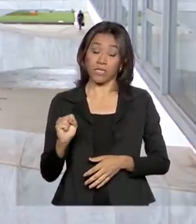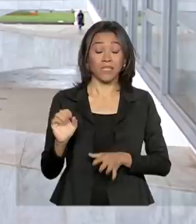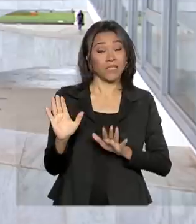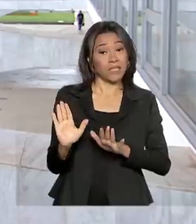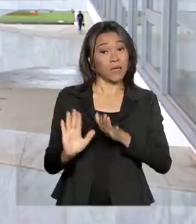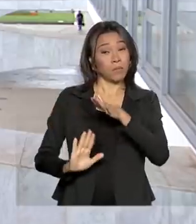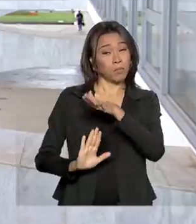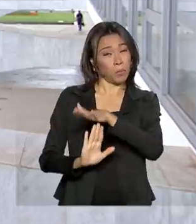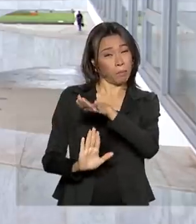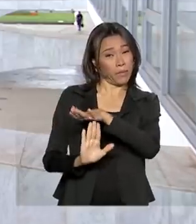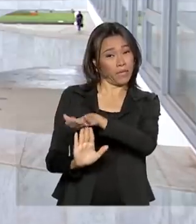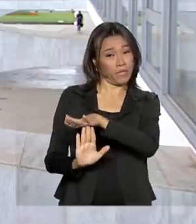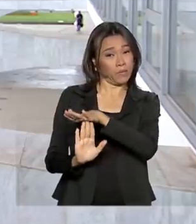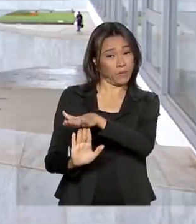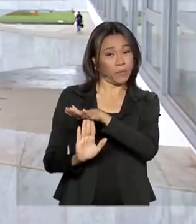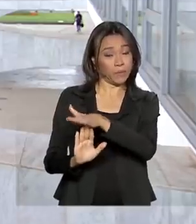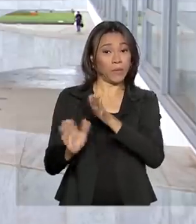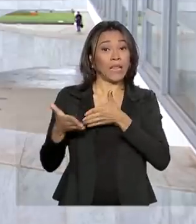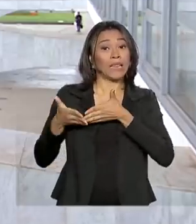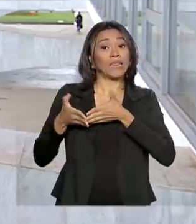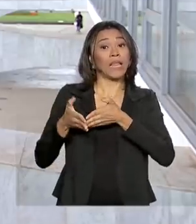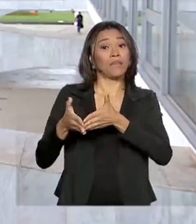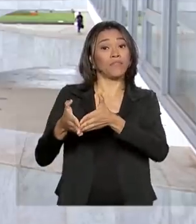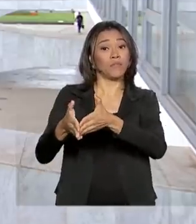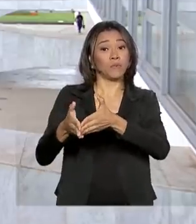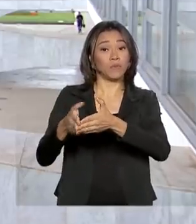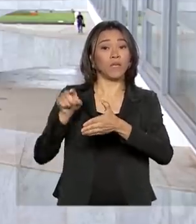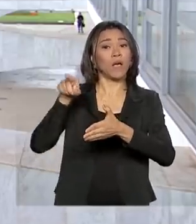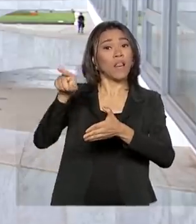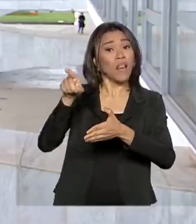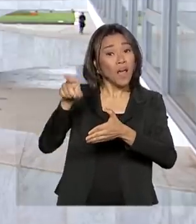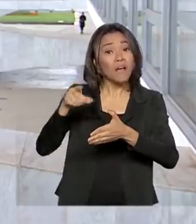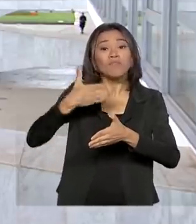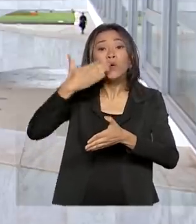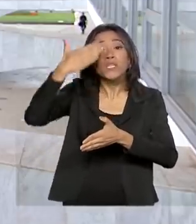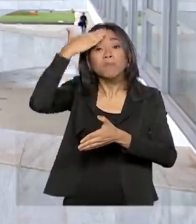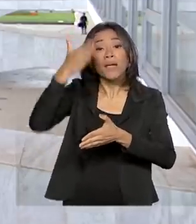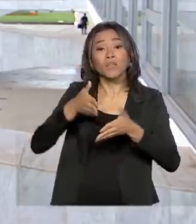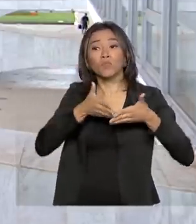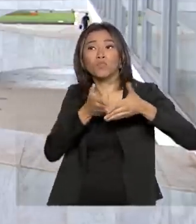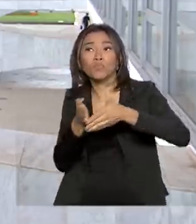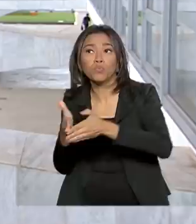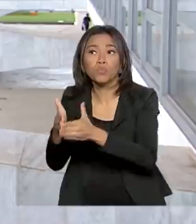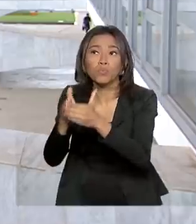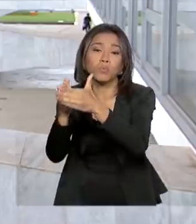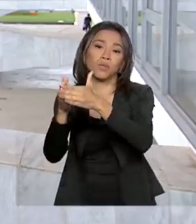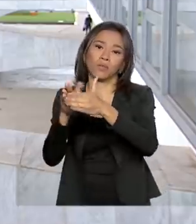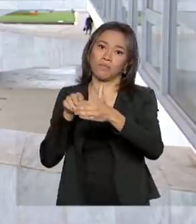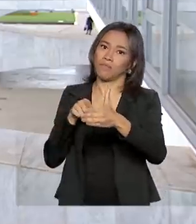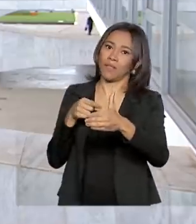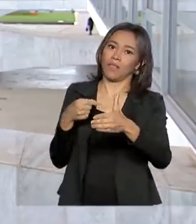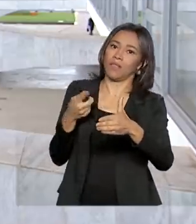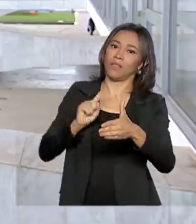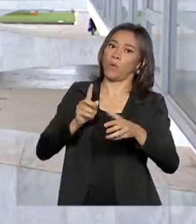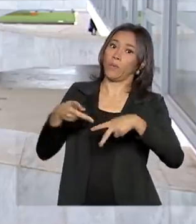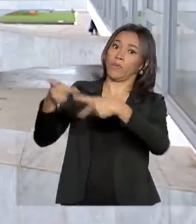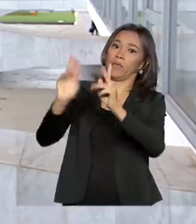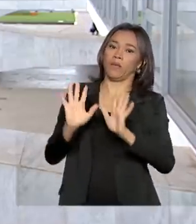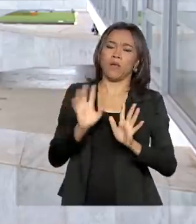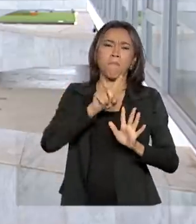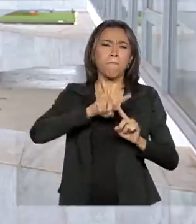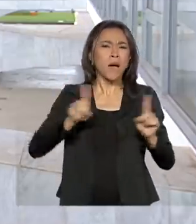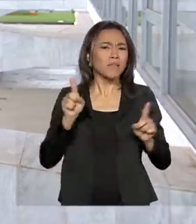o tráfego de navios no Estreito de Hormuz, no Oriente Médio. Mas destacou que essa mudança não vai afetar o